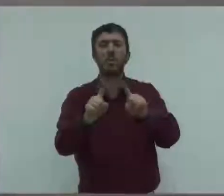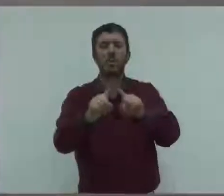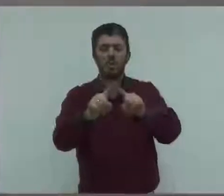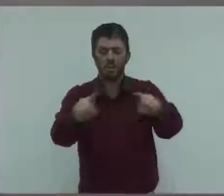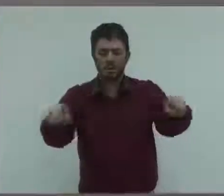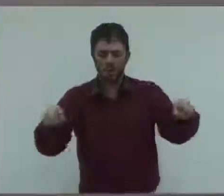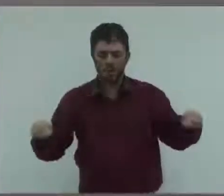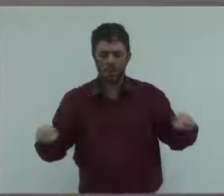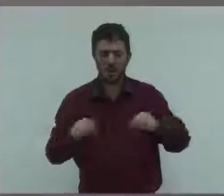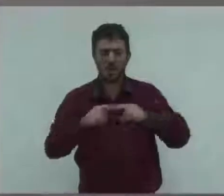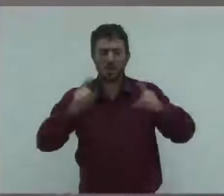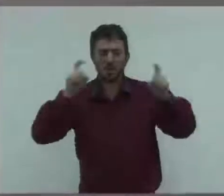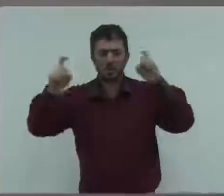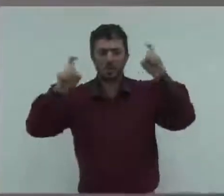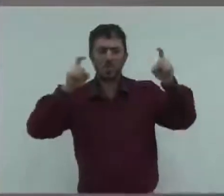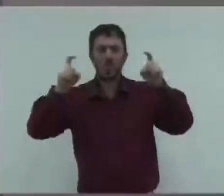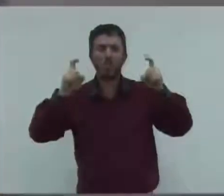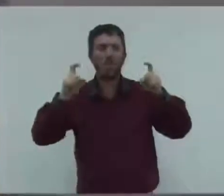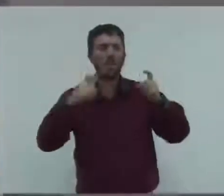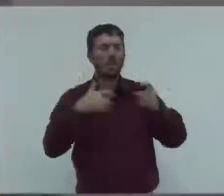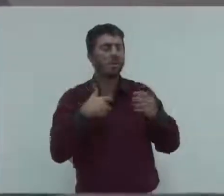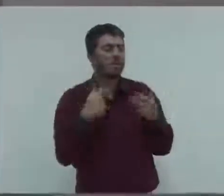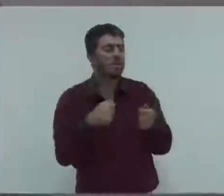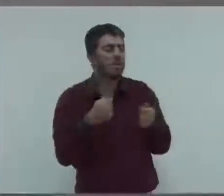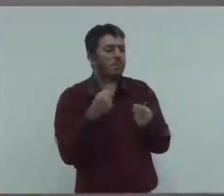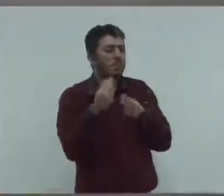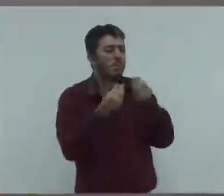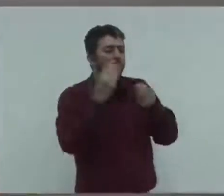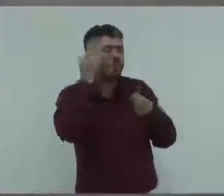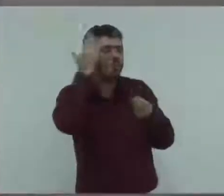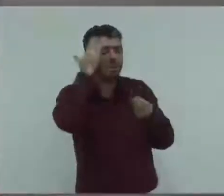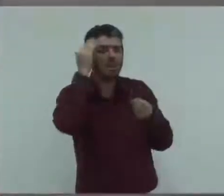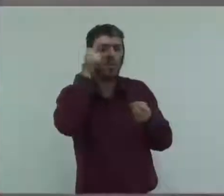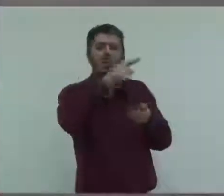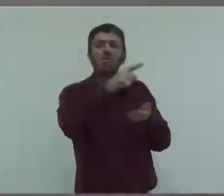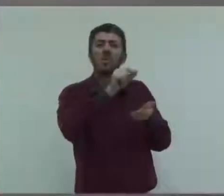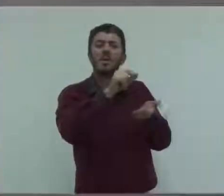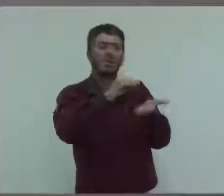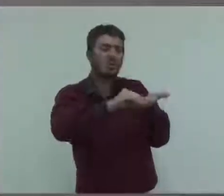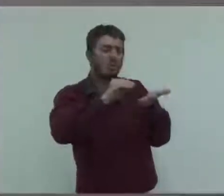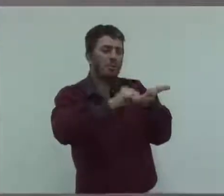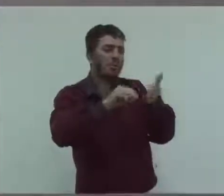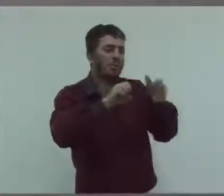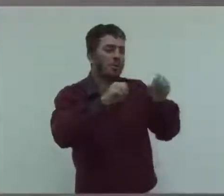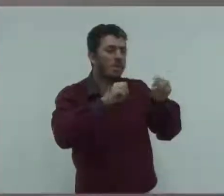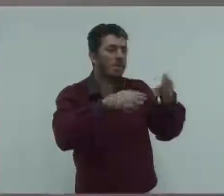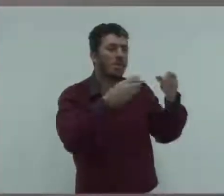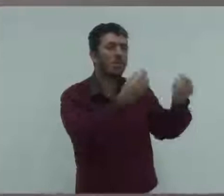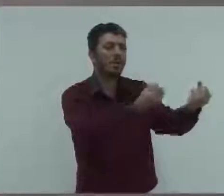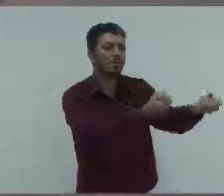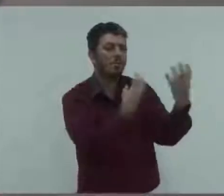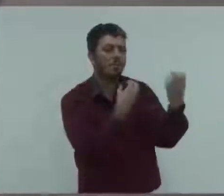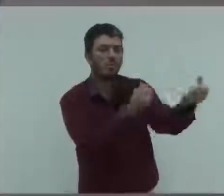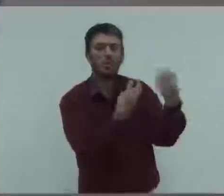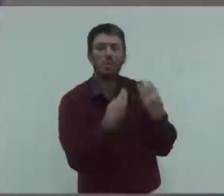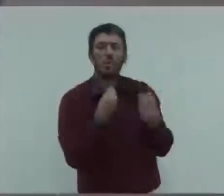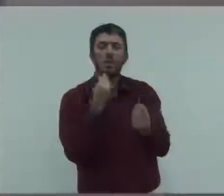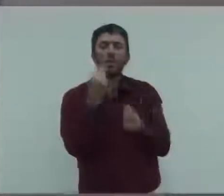ouvirmos da Secretaria também como estava sendo tratada a questão dos auxiliares de educação. Como o vereador que me antecedeu disse,